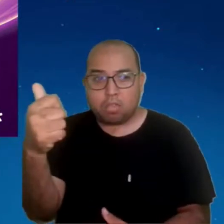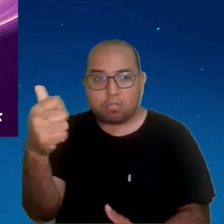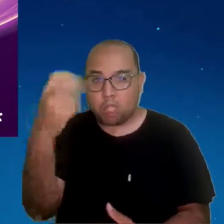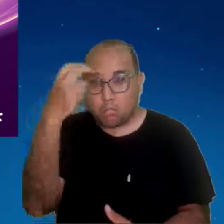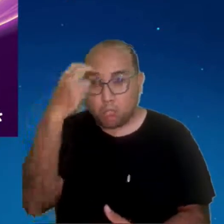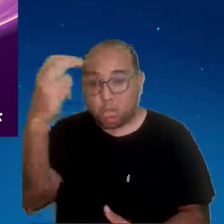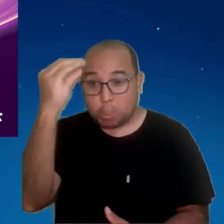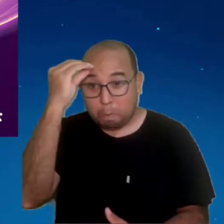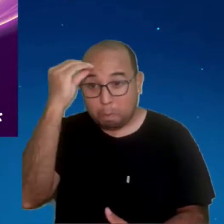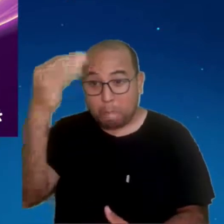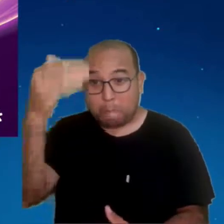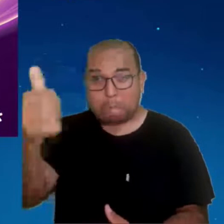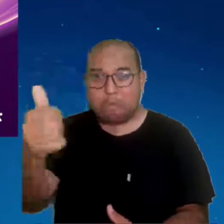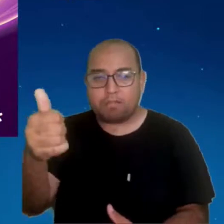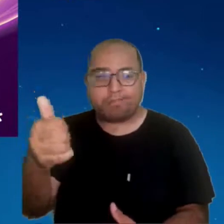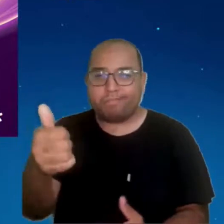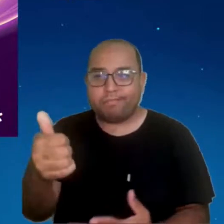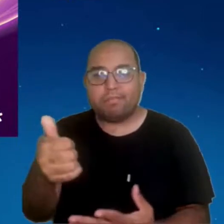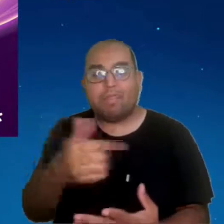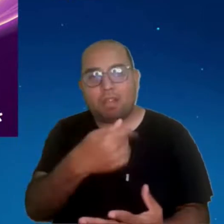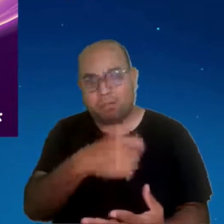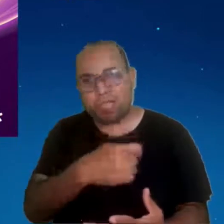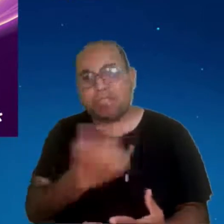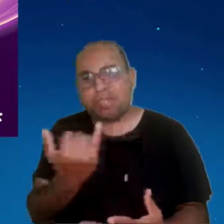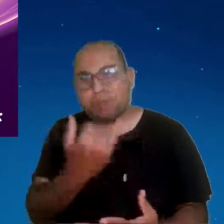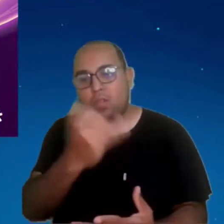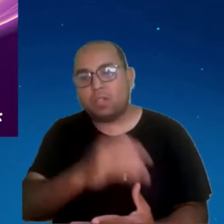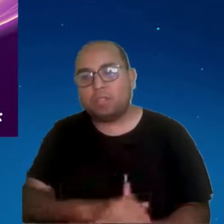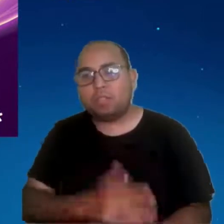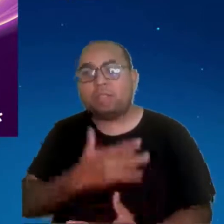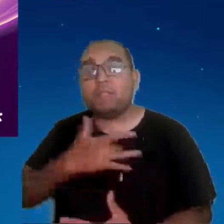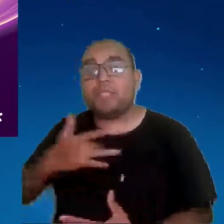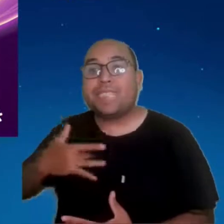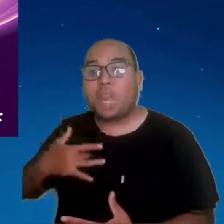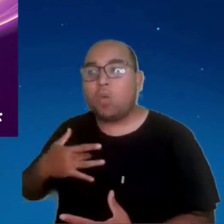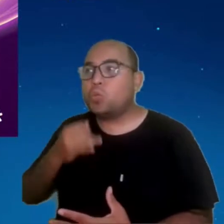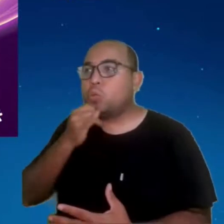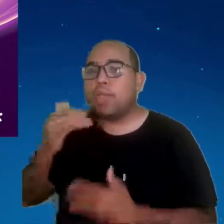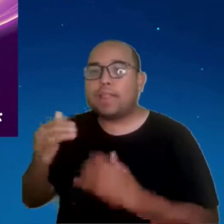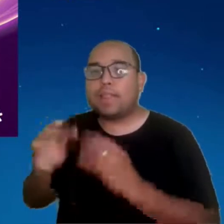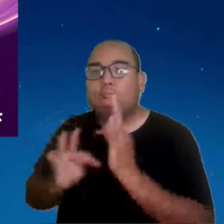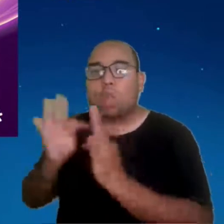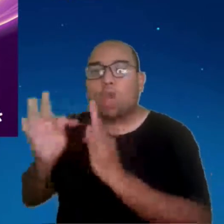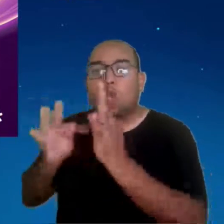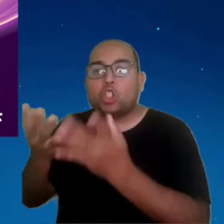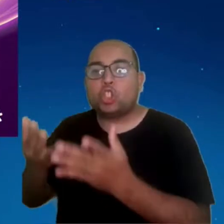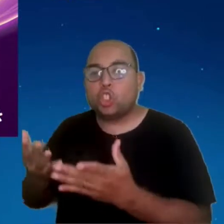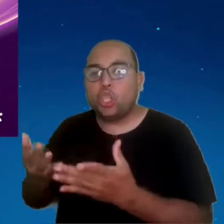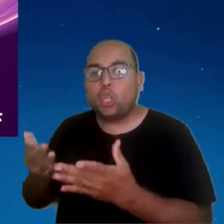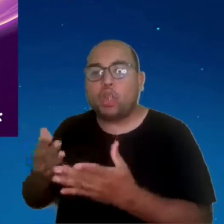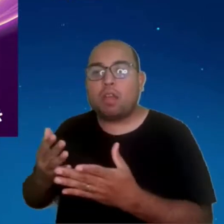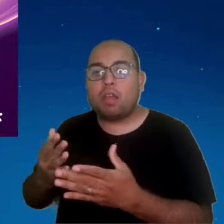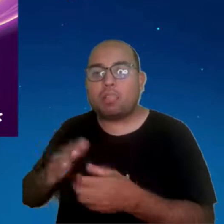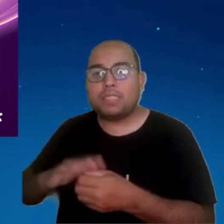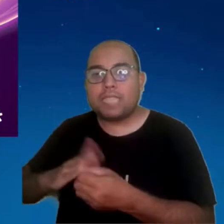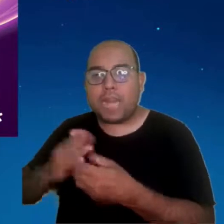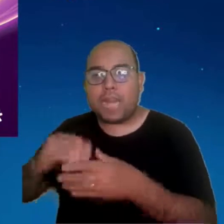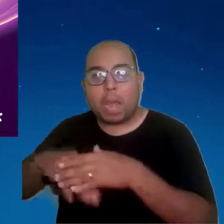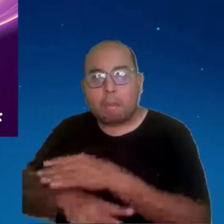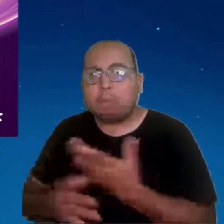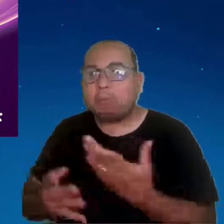Porque quando eu falo de saúde, envolve saneamento. Como é que eu uso a tecnologia? Quando eu falo de construção,